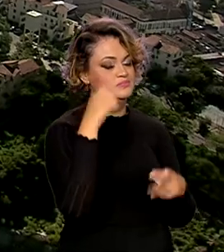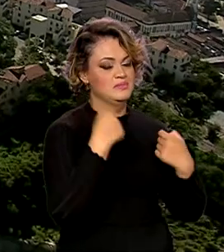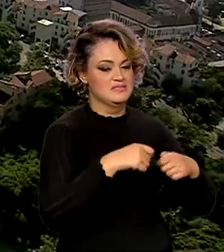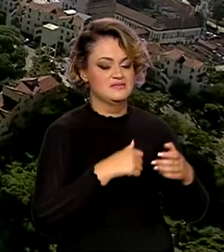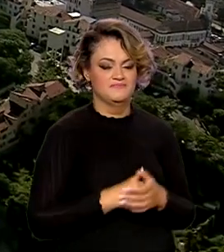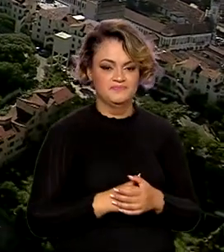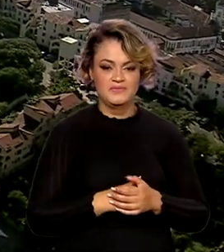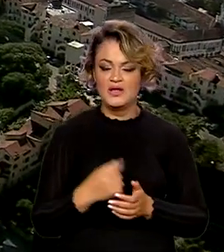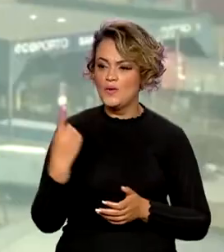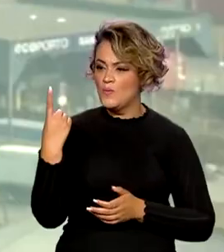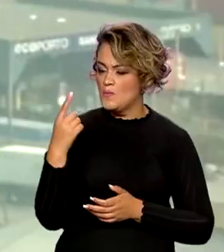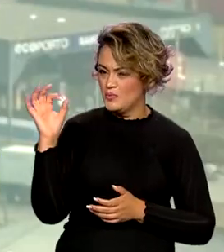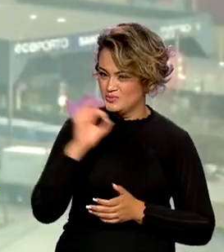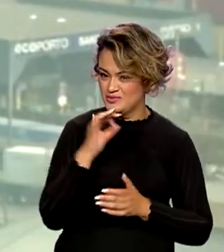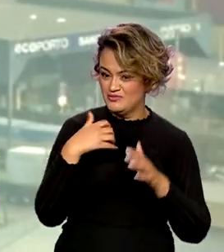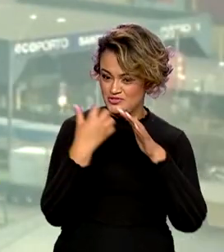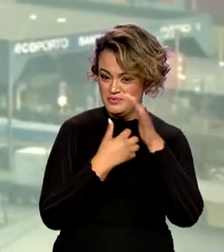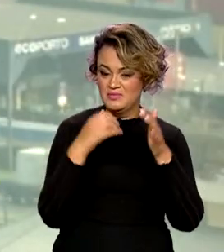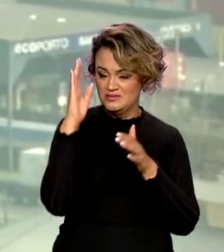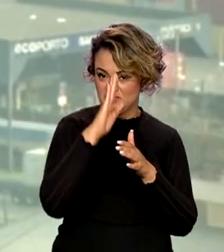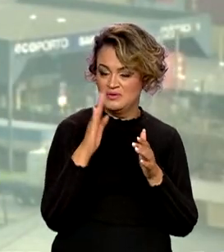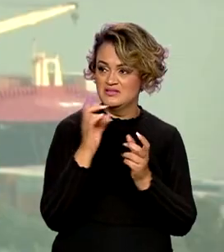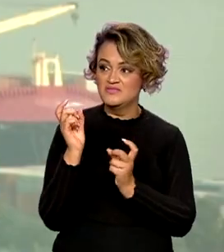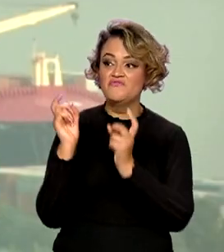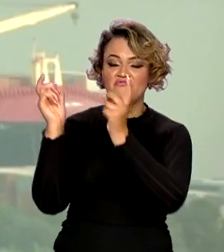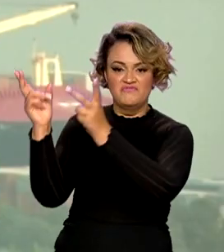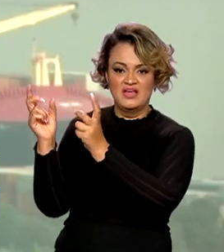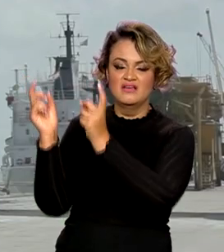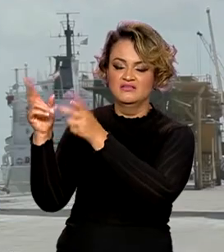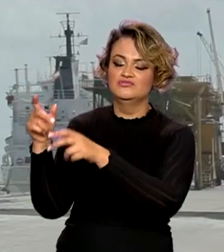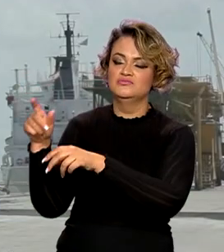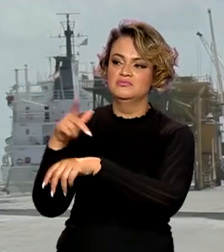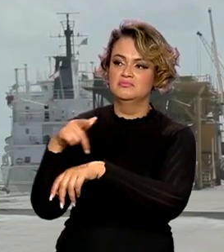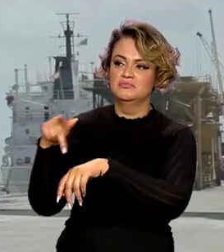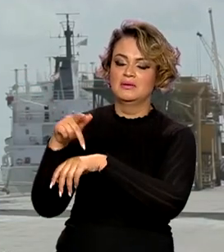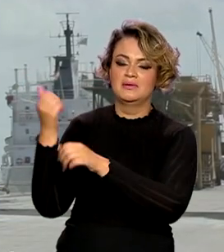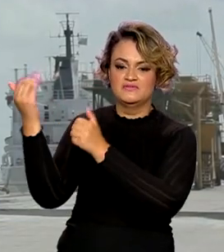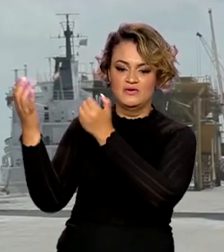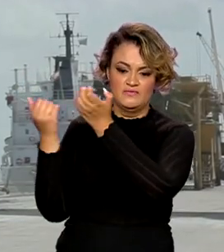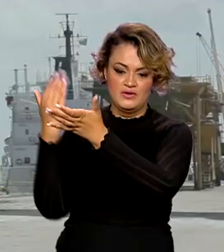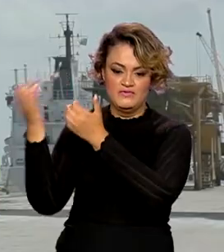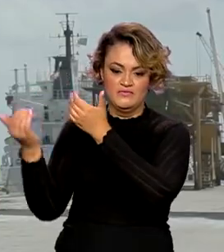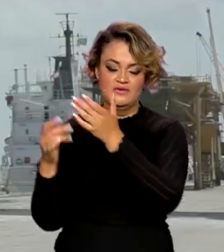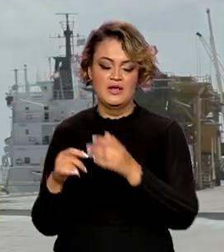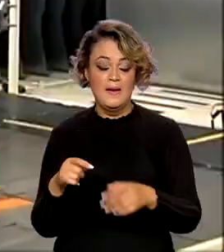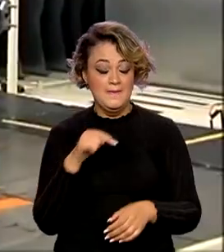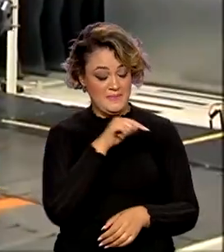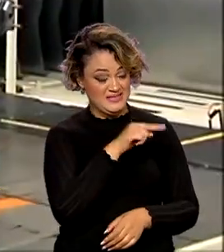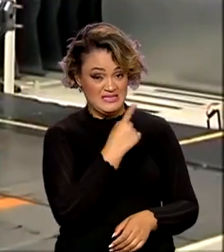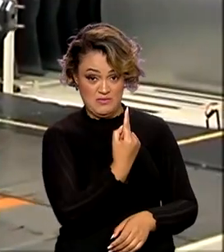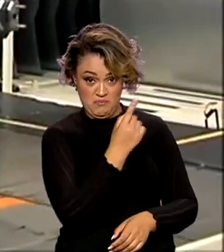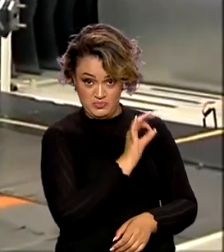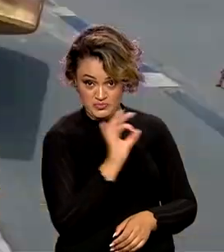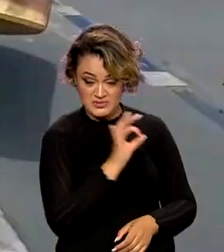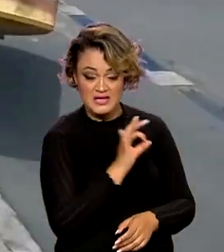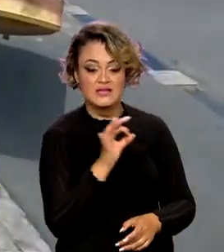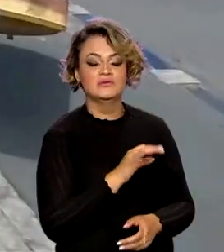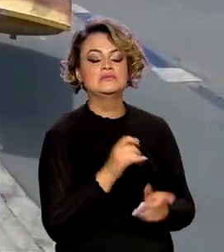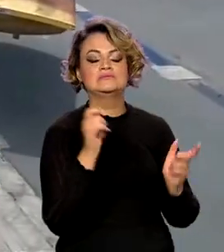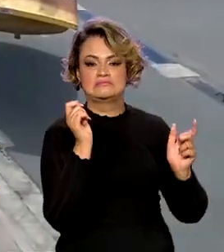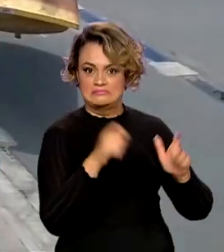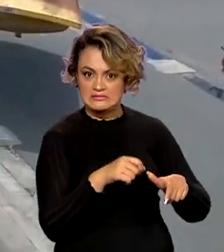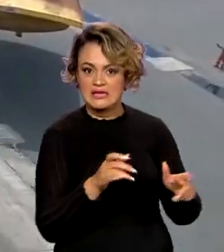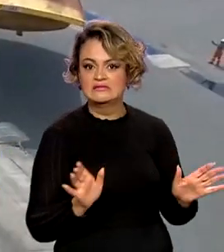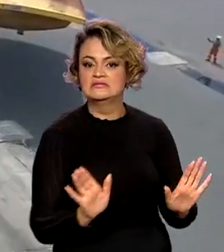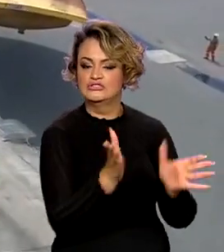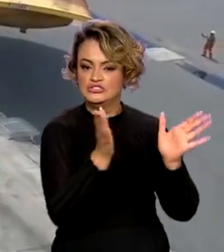1% das empresas brasileiras vendem para outros países, mas ainda assim são responsáveis por uma grande fatia do